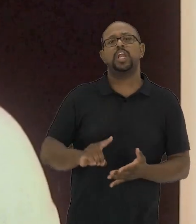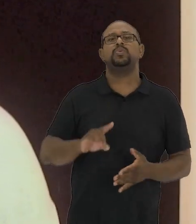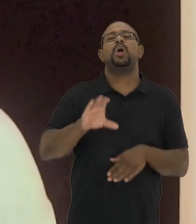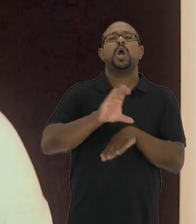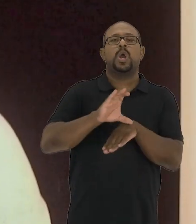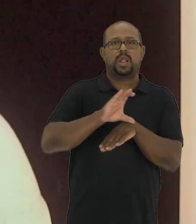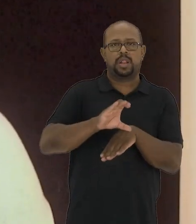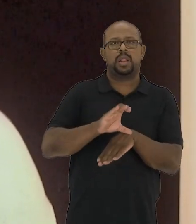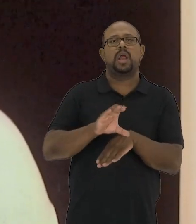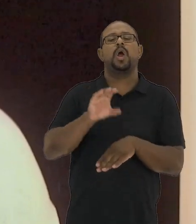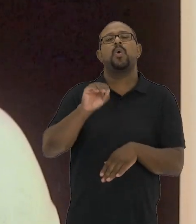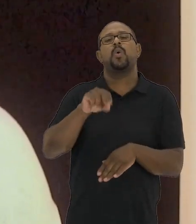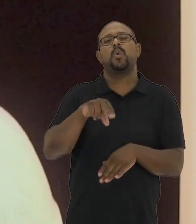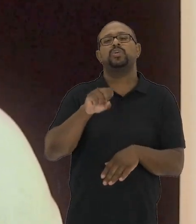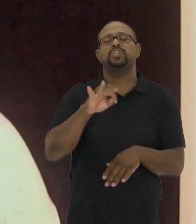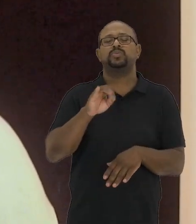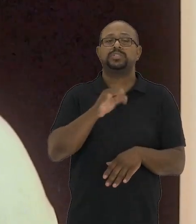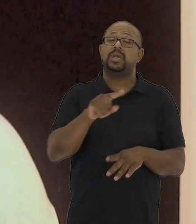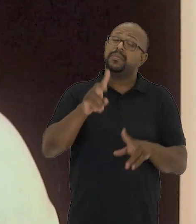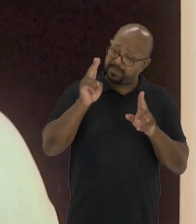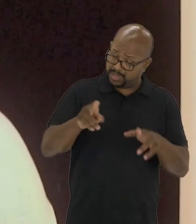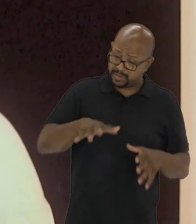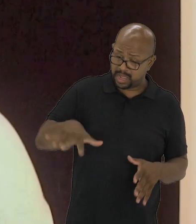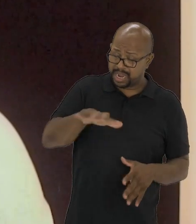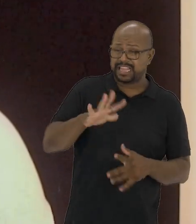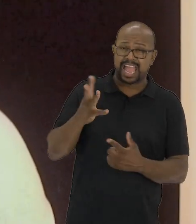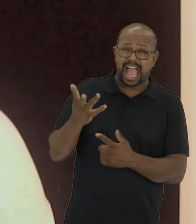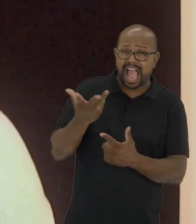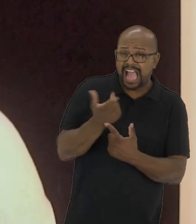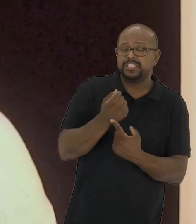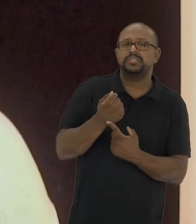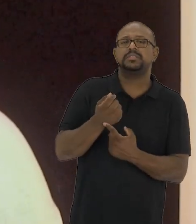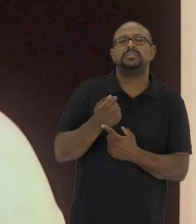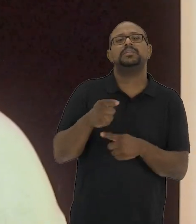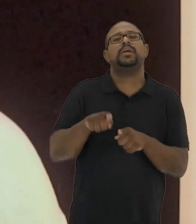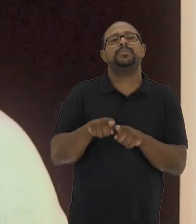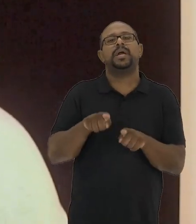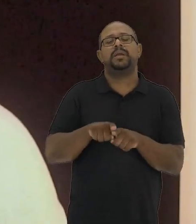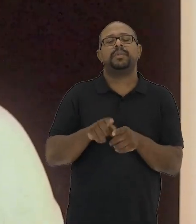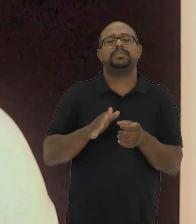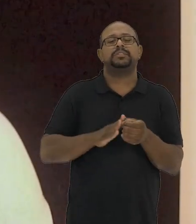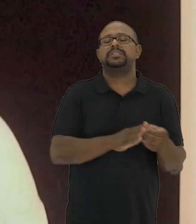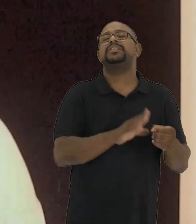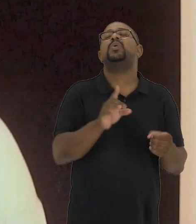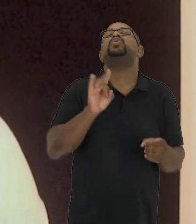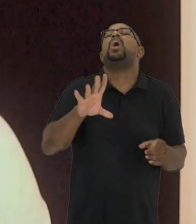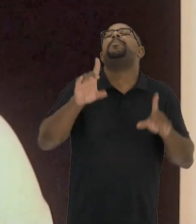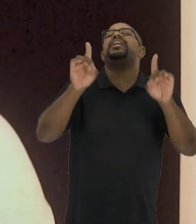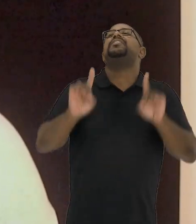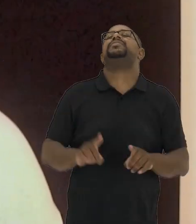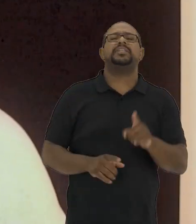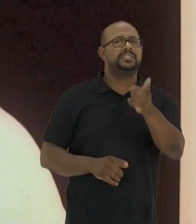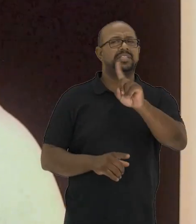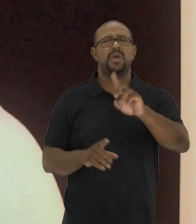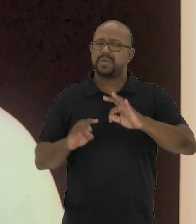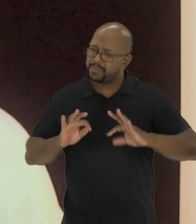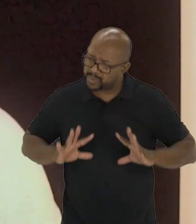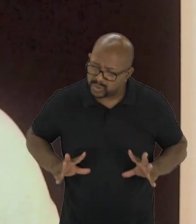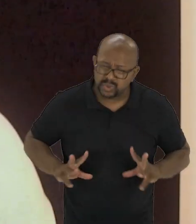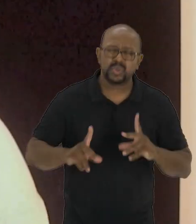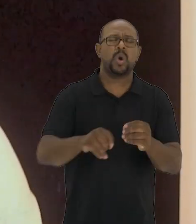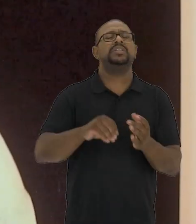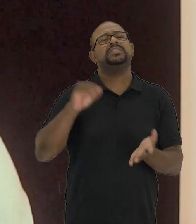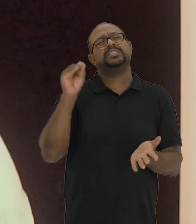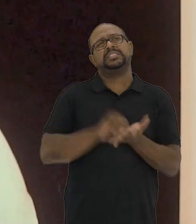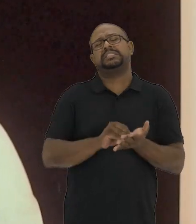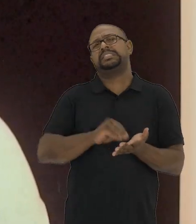de direitos constitucionais e que mesmo no campo da arte ainda nos segregam, não apenas pelas nossas deficiências,